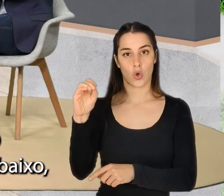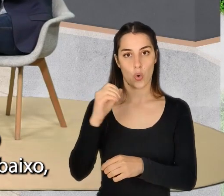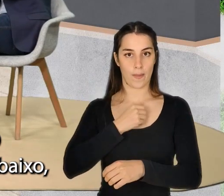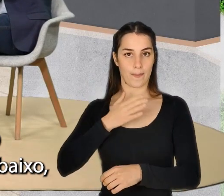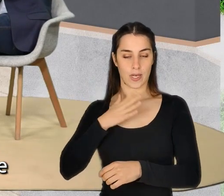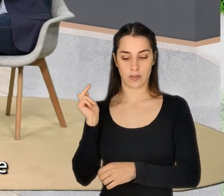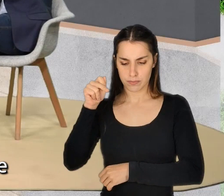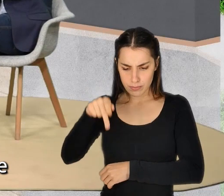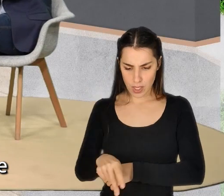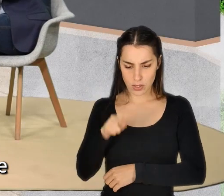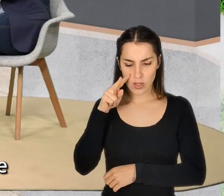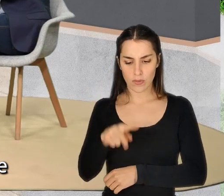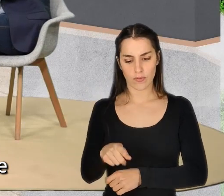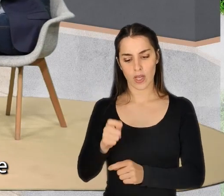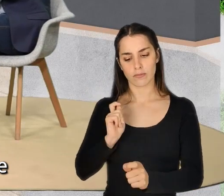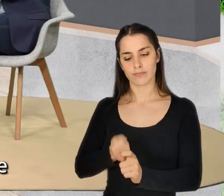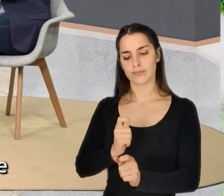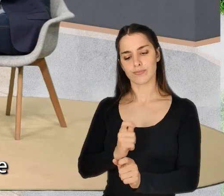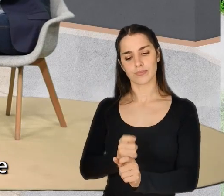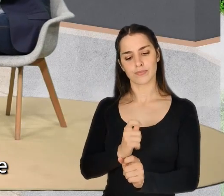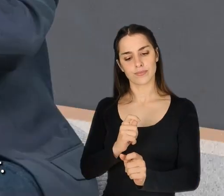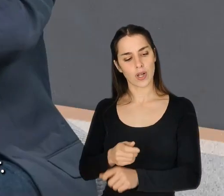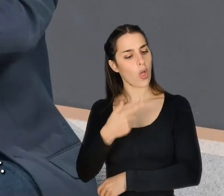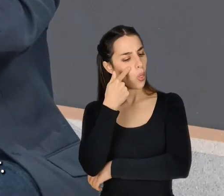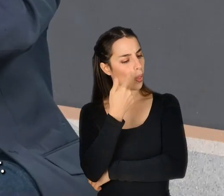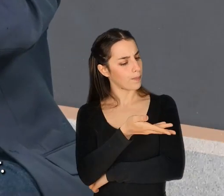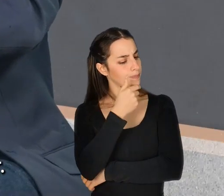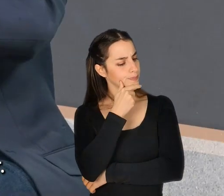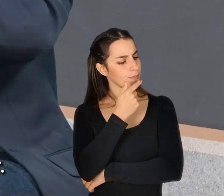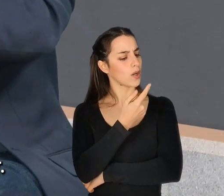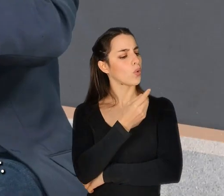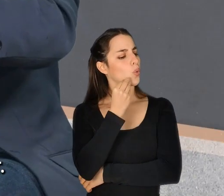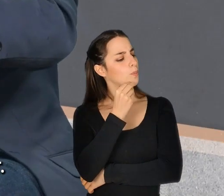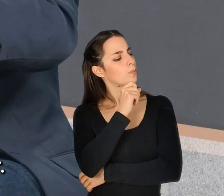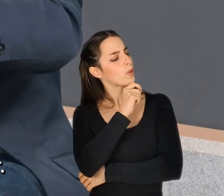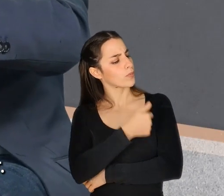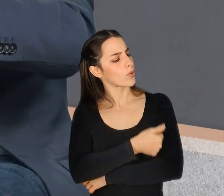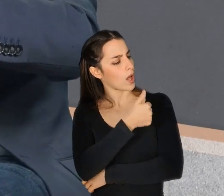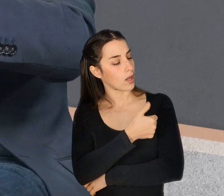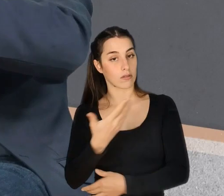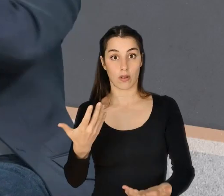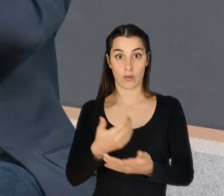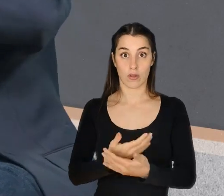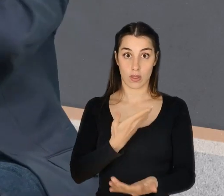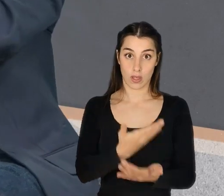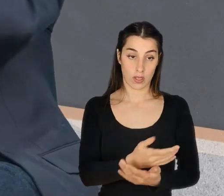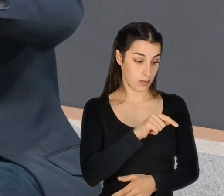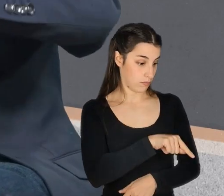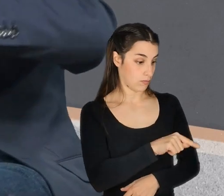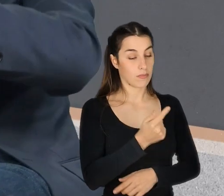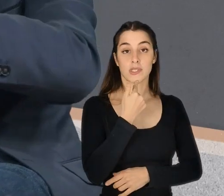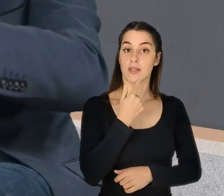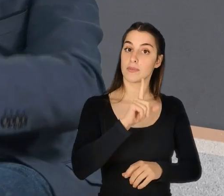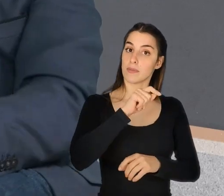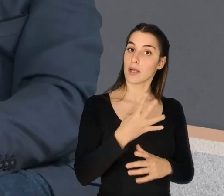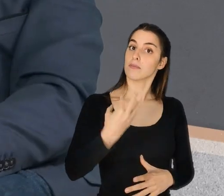fábrica, descer lá abaixo, ir ter com o indivíduo, estar a fazer o parafusinho e falar com ele, a perguntar como é que ele acha que aquilo pode melhorar. Exatamente. Mas está, para ele se sentir também